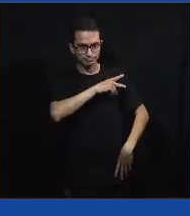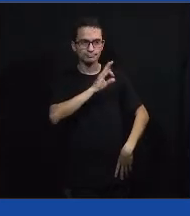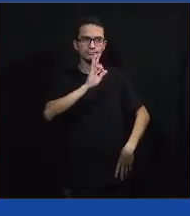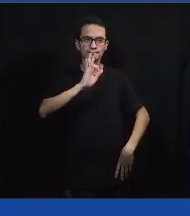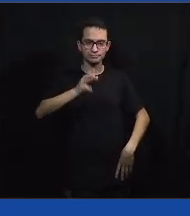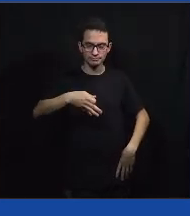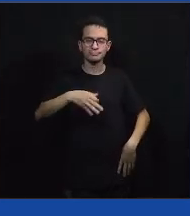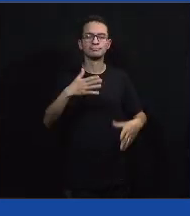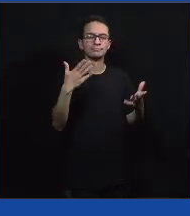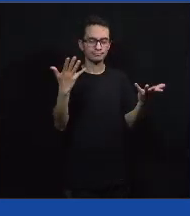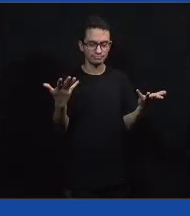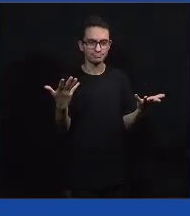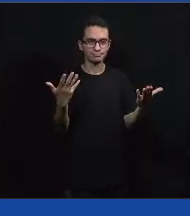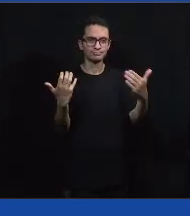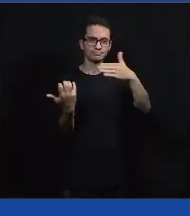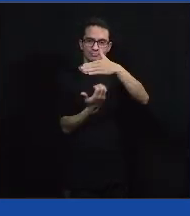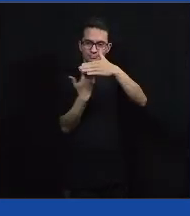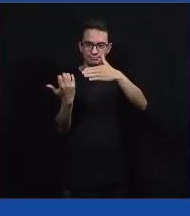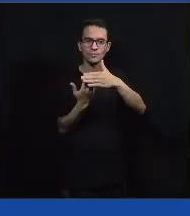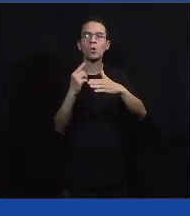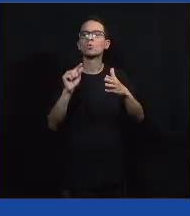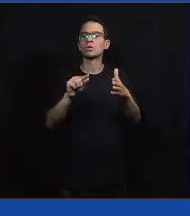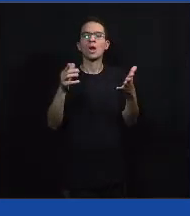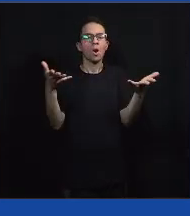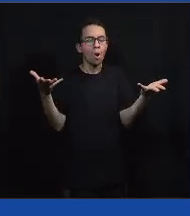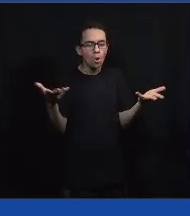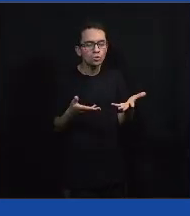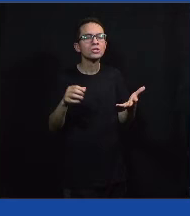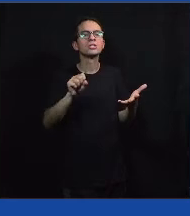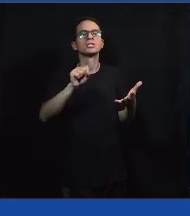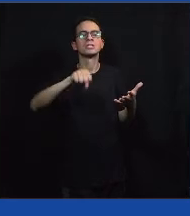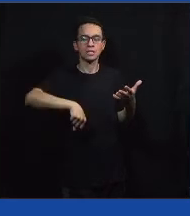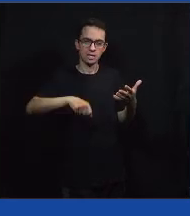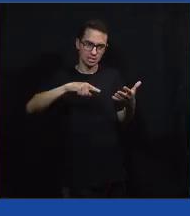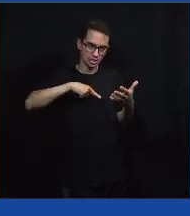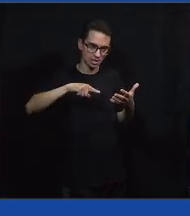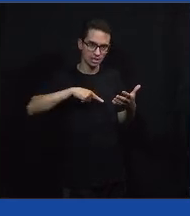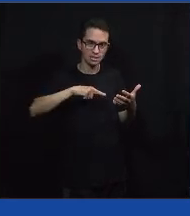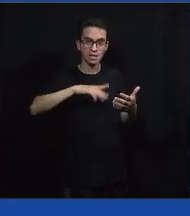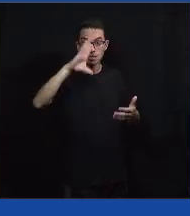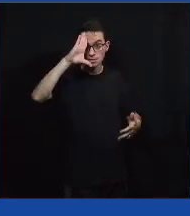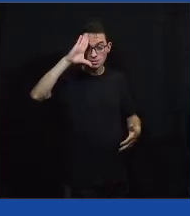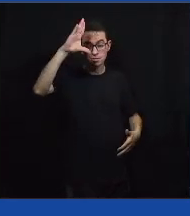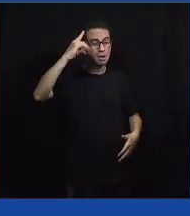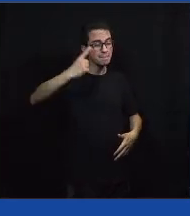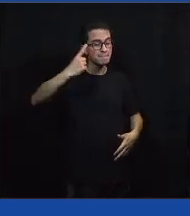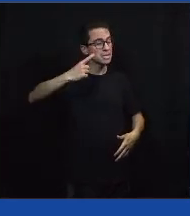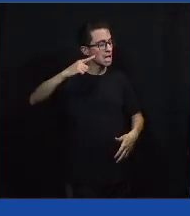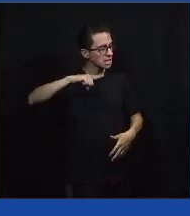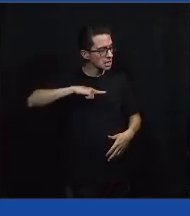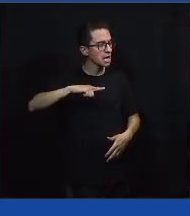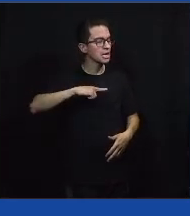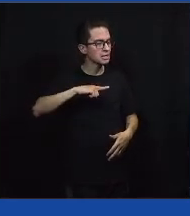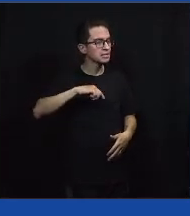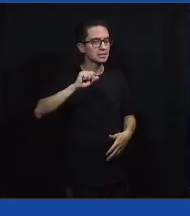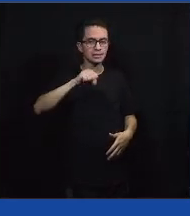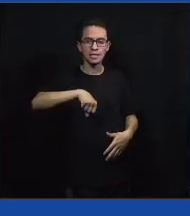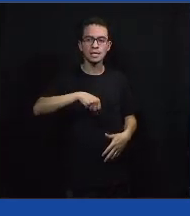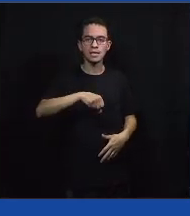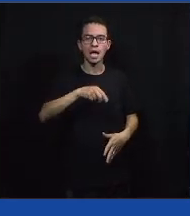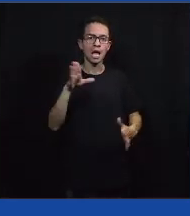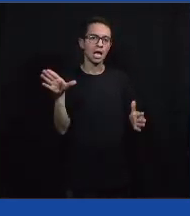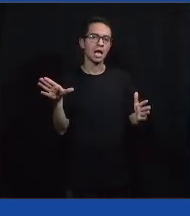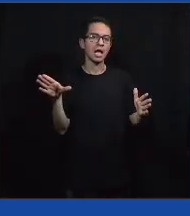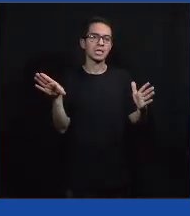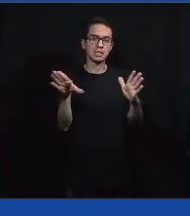organizações civis, enfim, de que hoje a gente tem uma premissa fundamental. Esse sinal tem que chegar onde ele precisar,